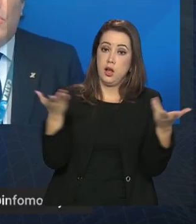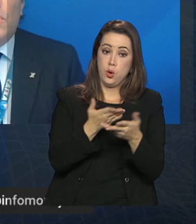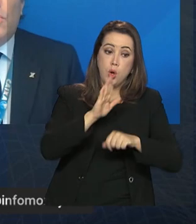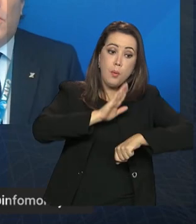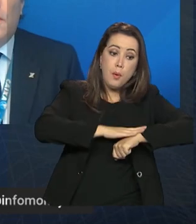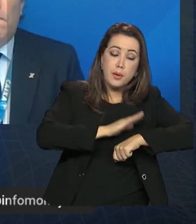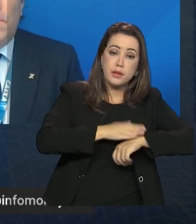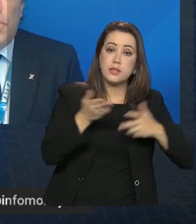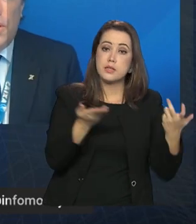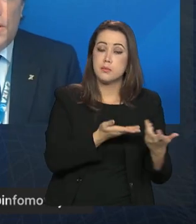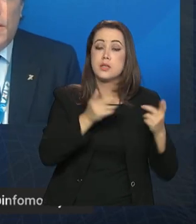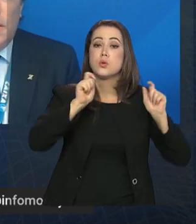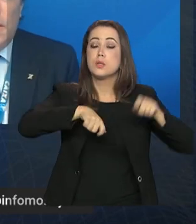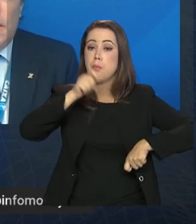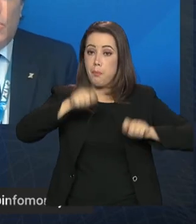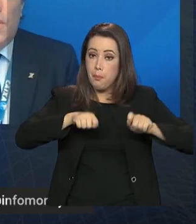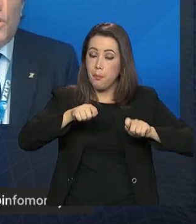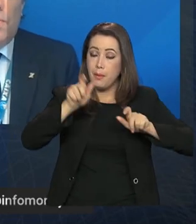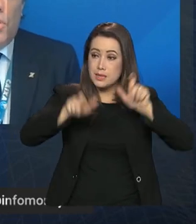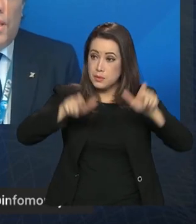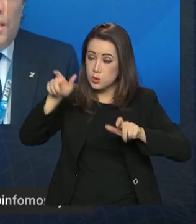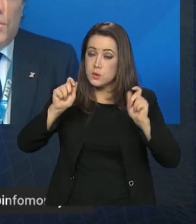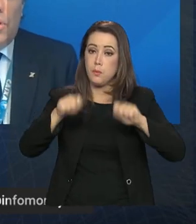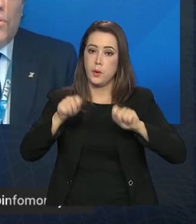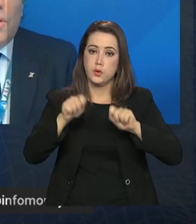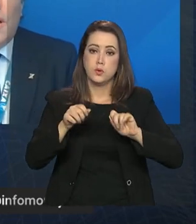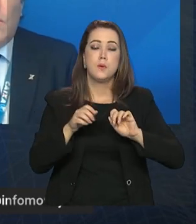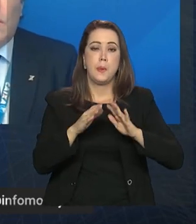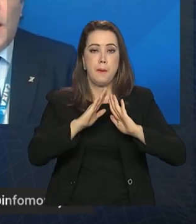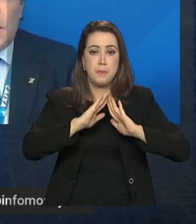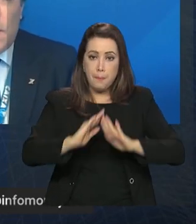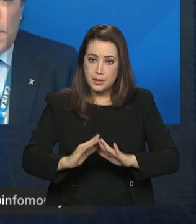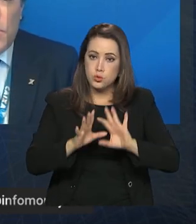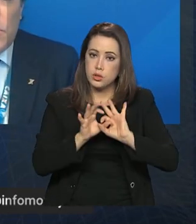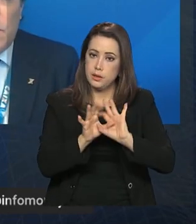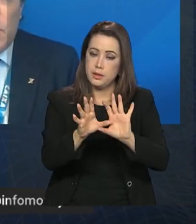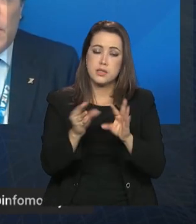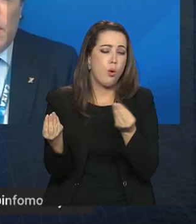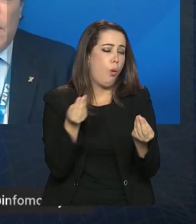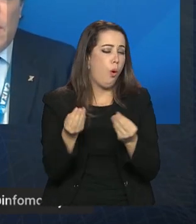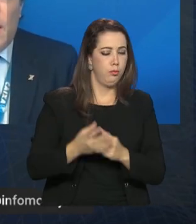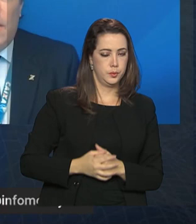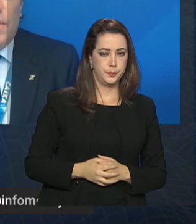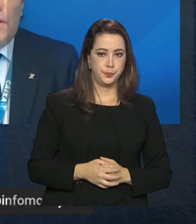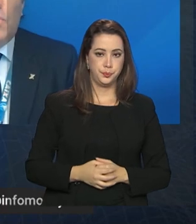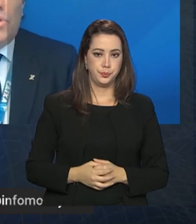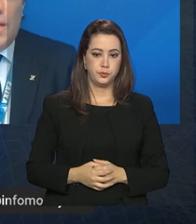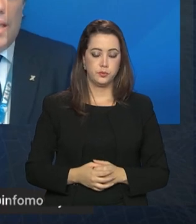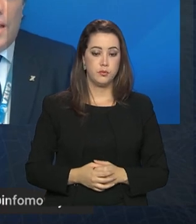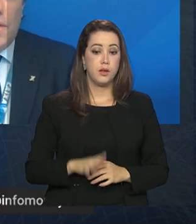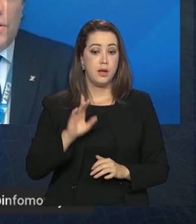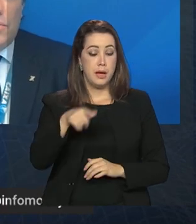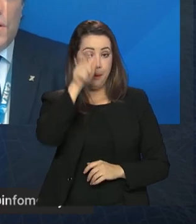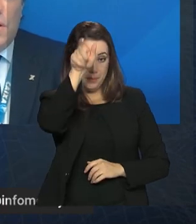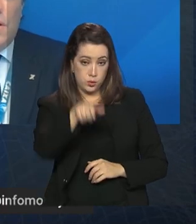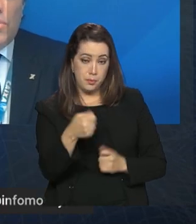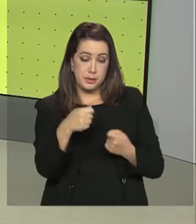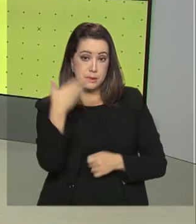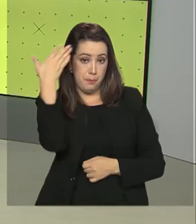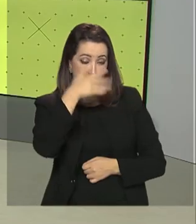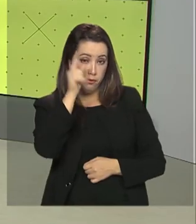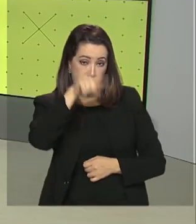pessoas podem pedir o desbloqueio. Só que o que acontece para pedir o desbloqueio? Ela vai ter que mostrar que é ela mesma.